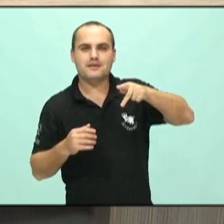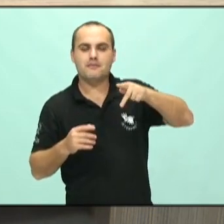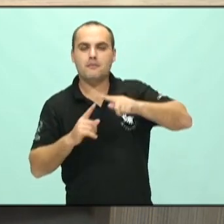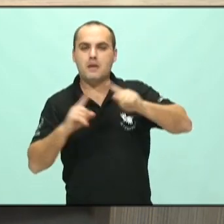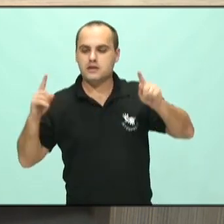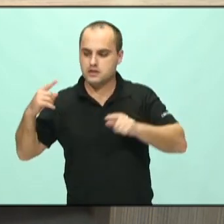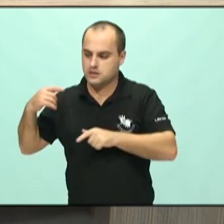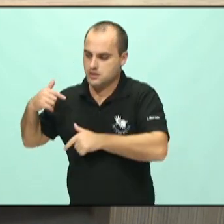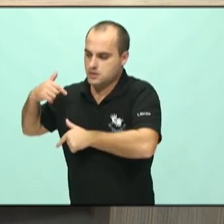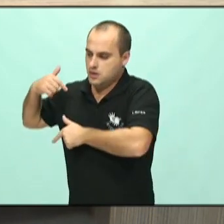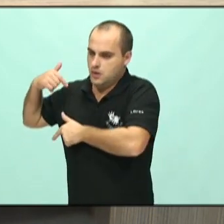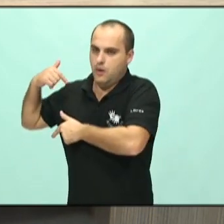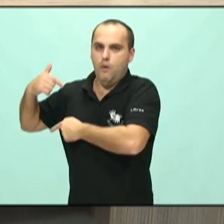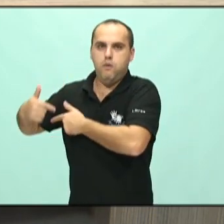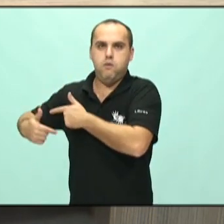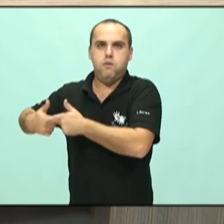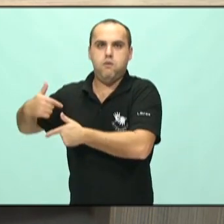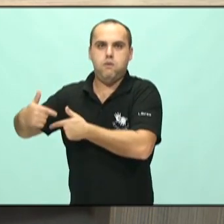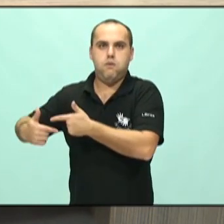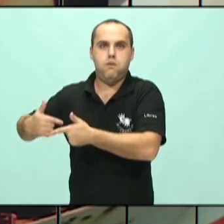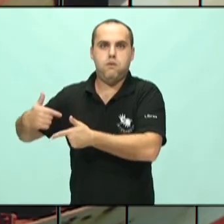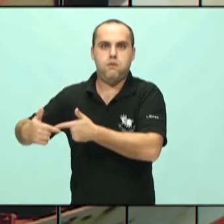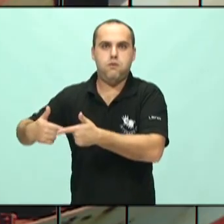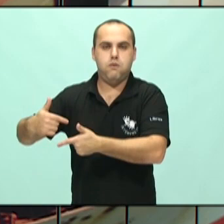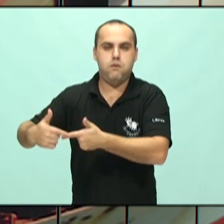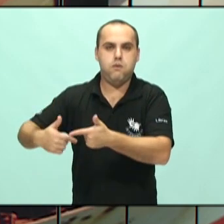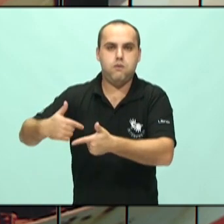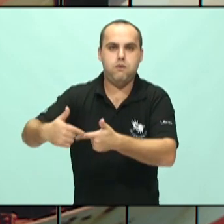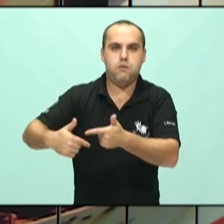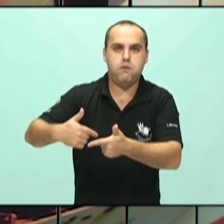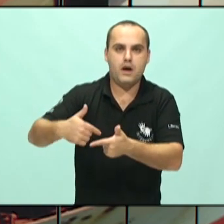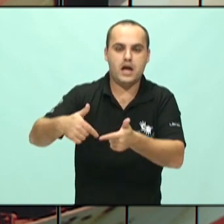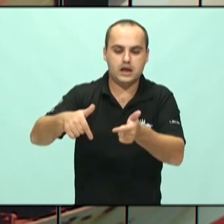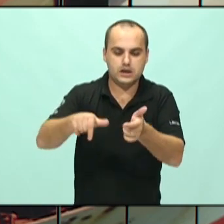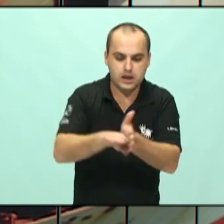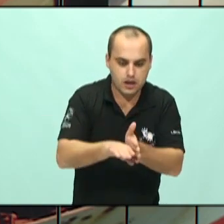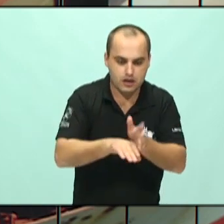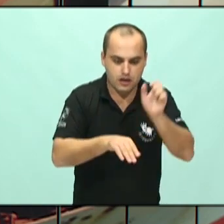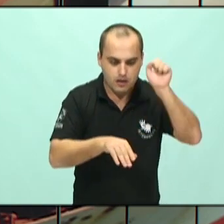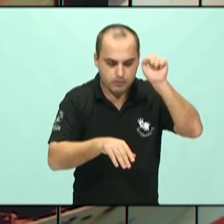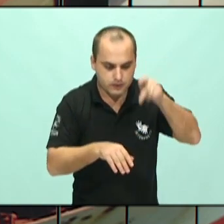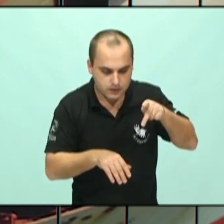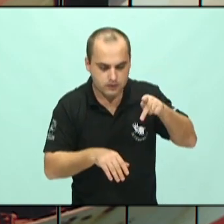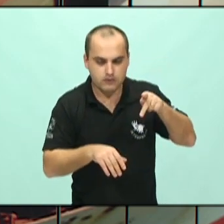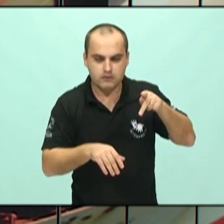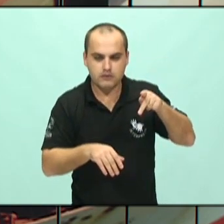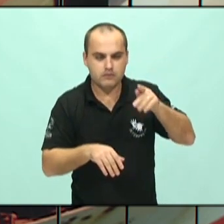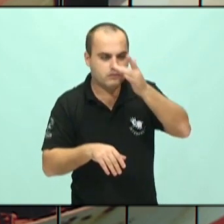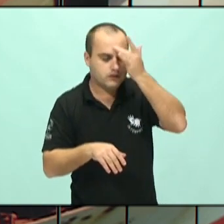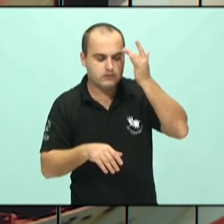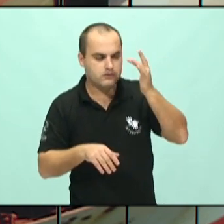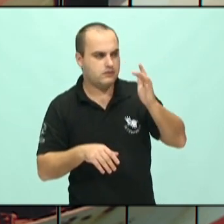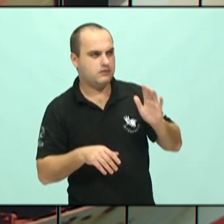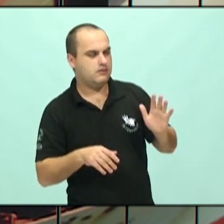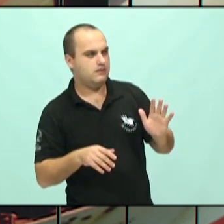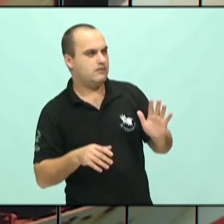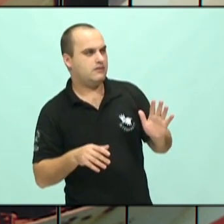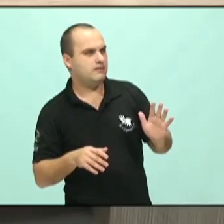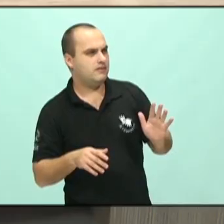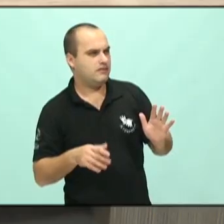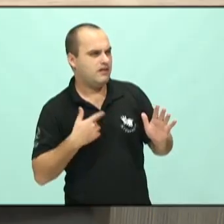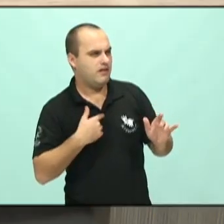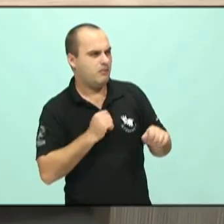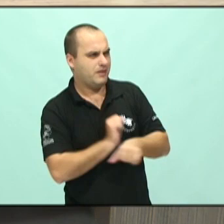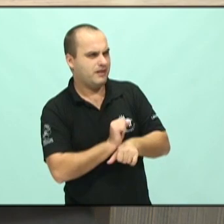graças a Deus eu vou me aposentar, mas você começa a perceber que ninguém está pronto para isso, para não funcionar,